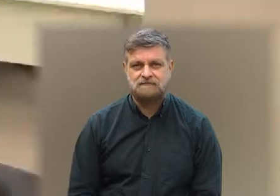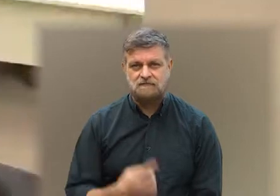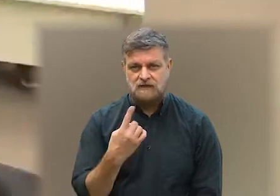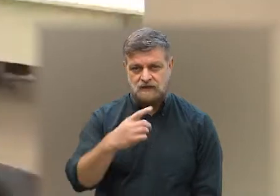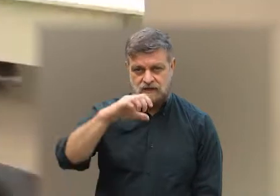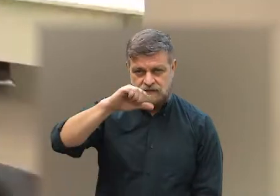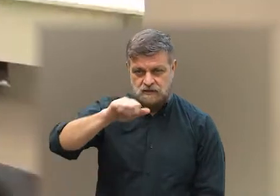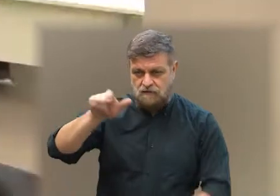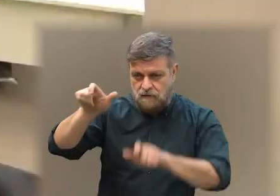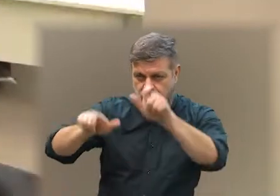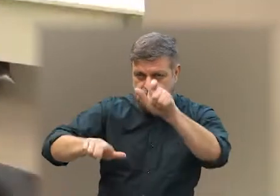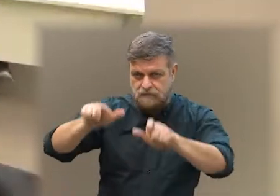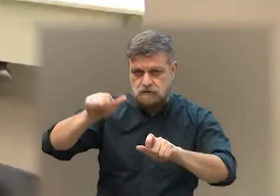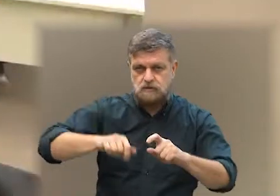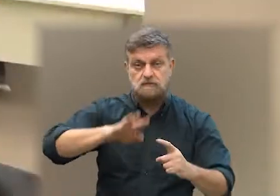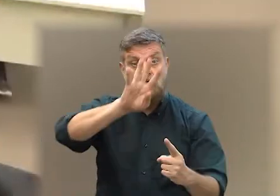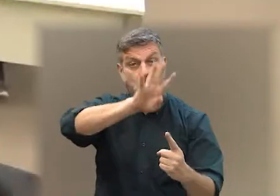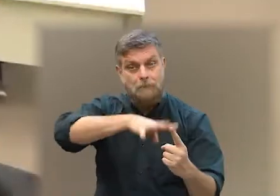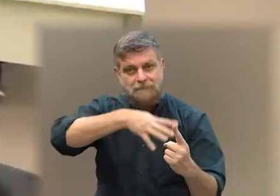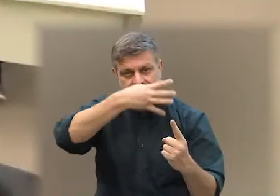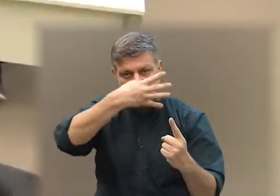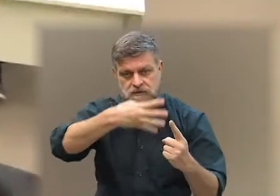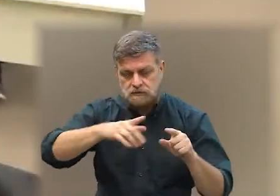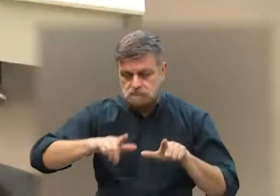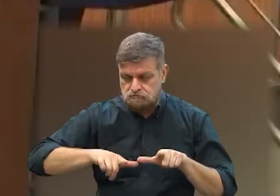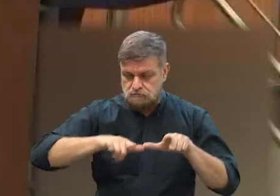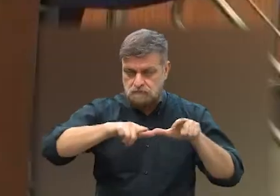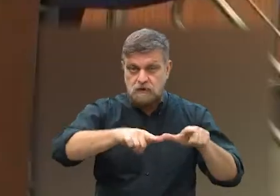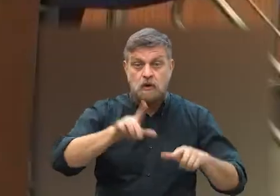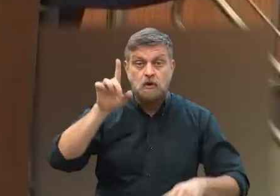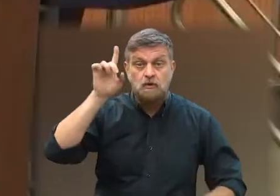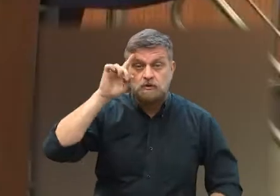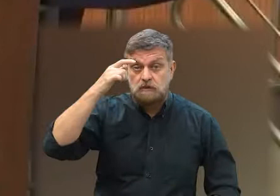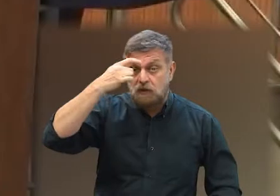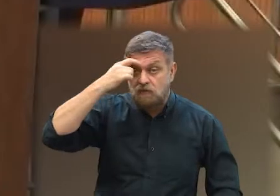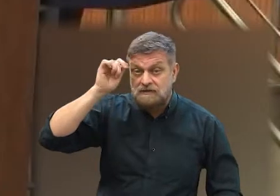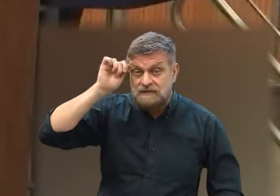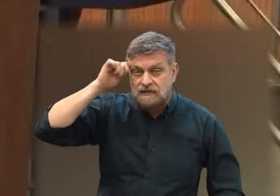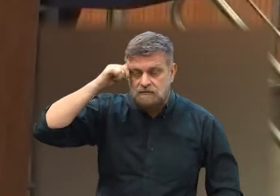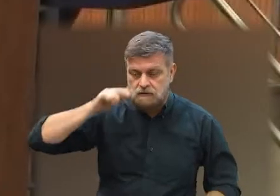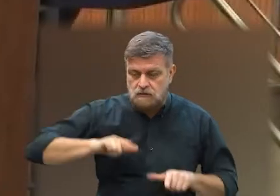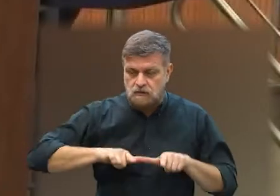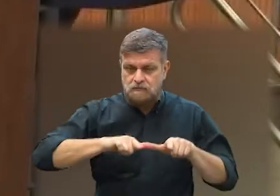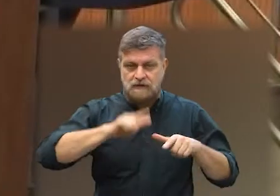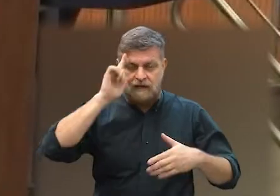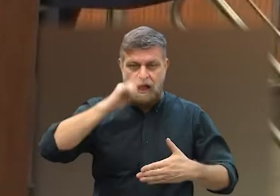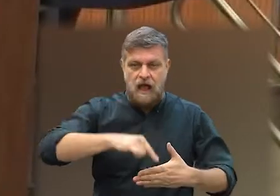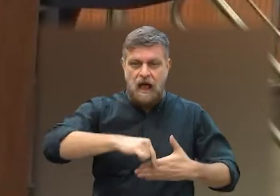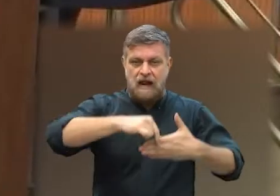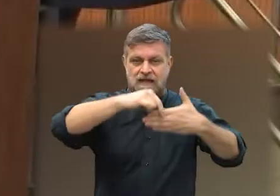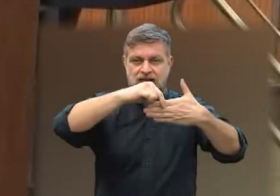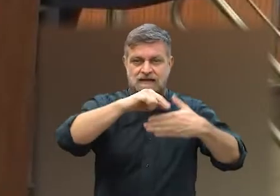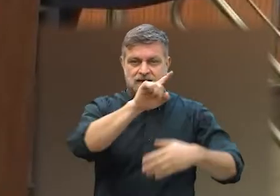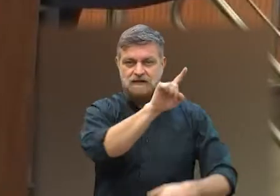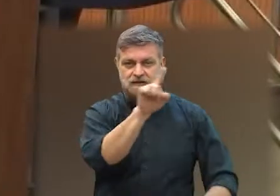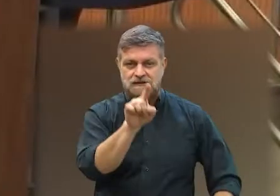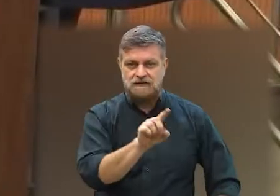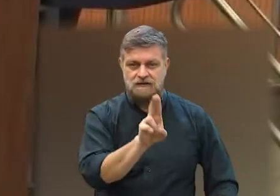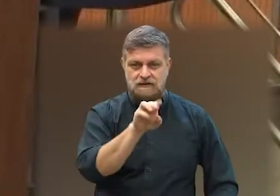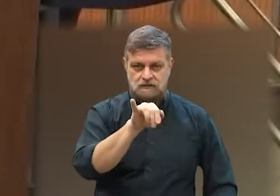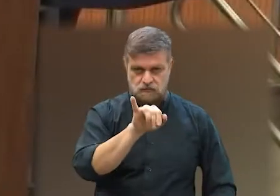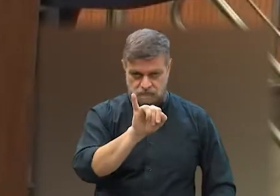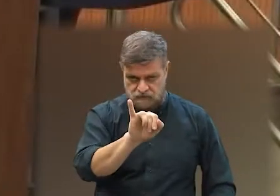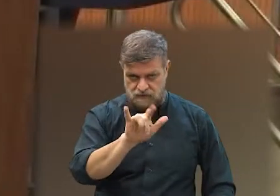19 personalidades que foram homenageadas no dia da Consciência Negra com o diploma de mérito Zumbi dos Palmares por